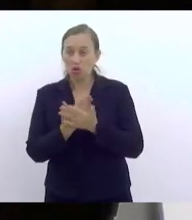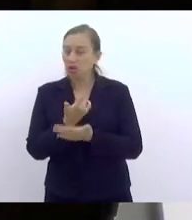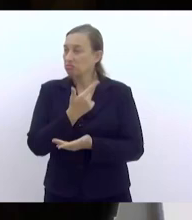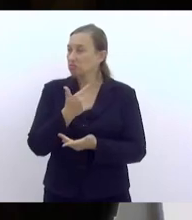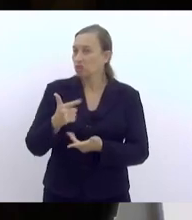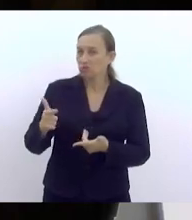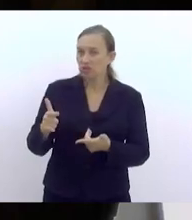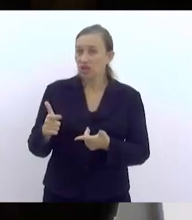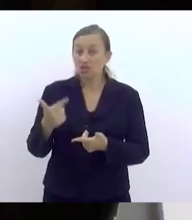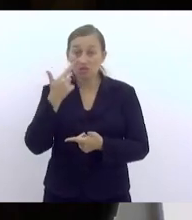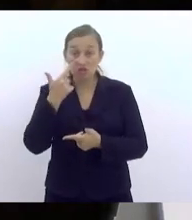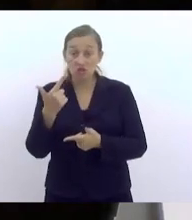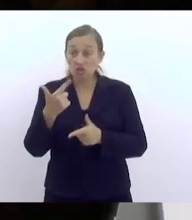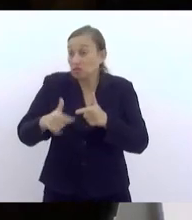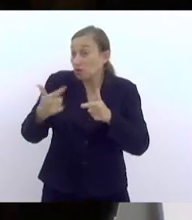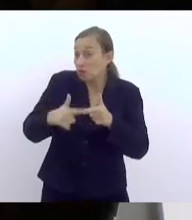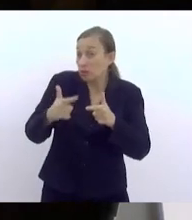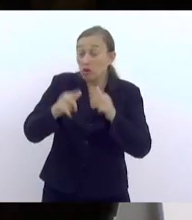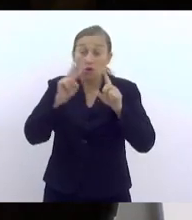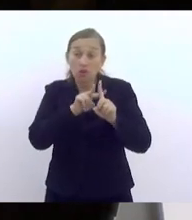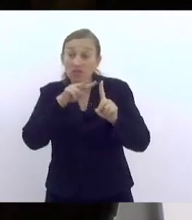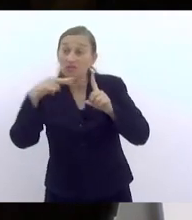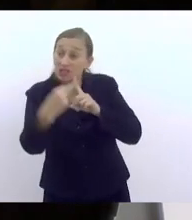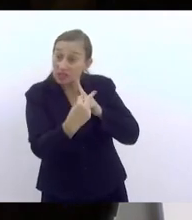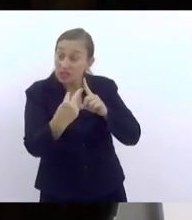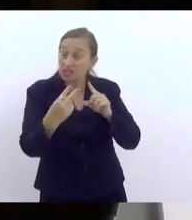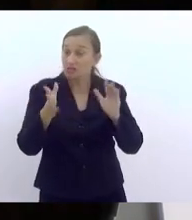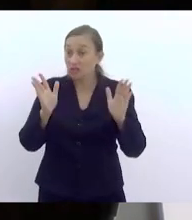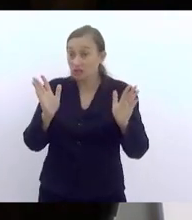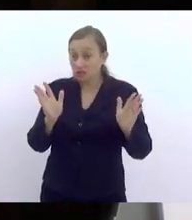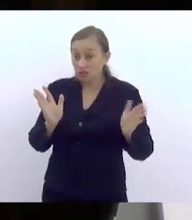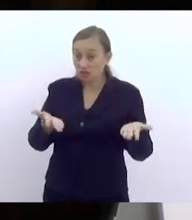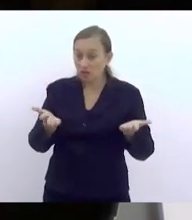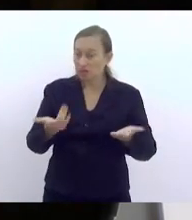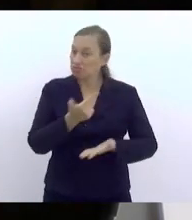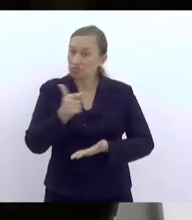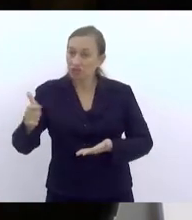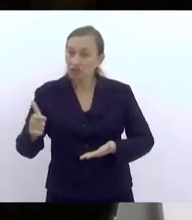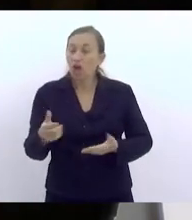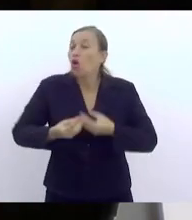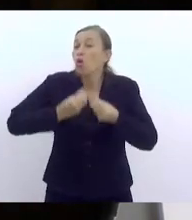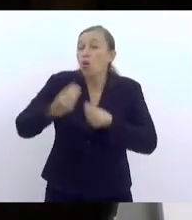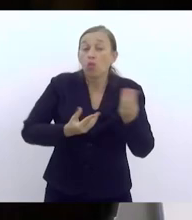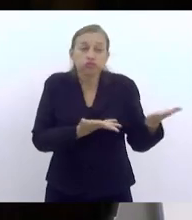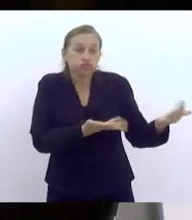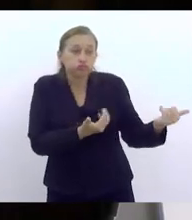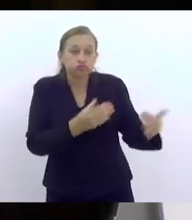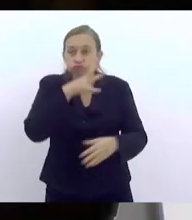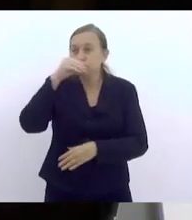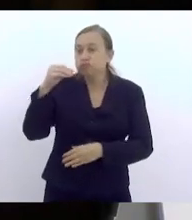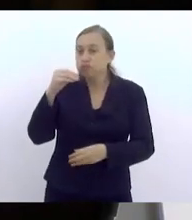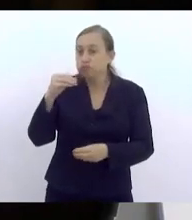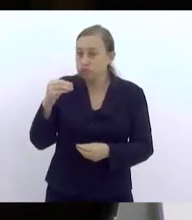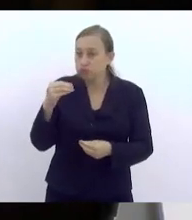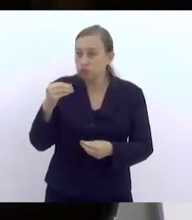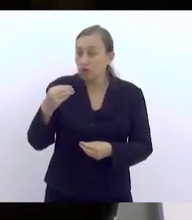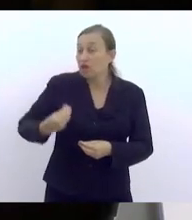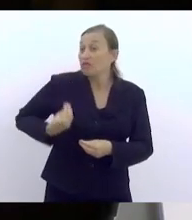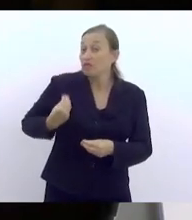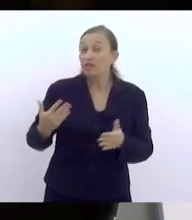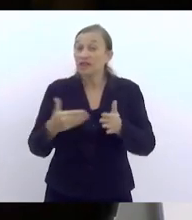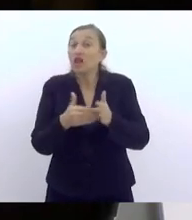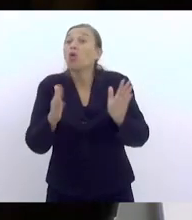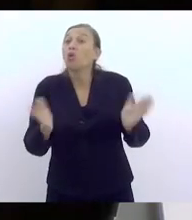enfrentado esse problema com essa com essa vertente. Como que esses adolescentes e jovens estão existindo